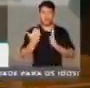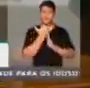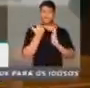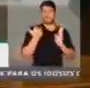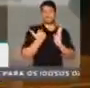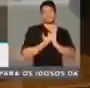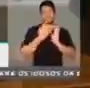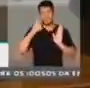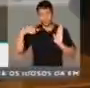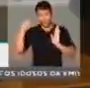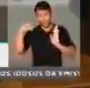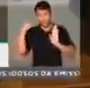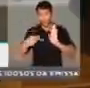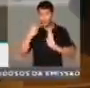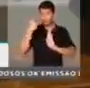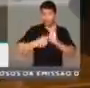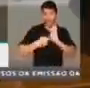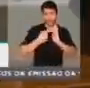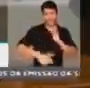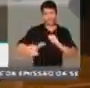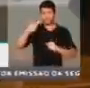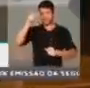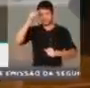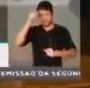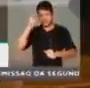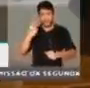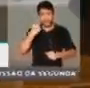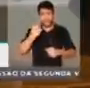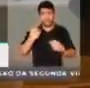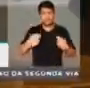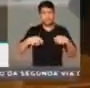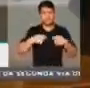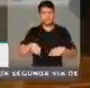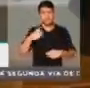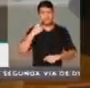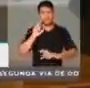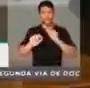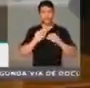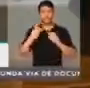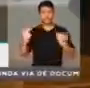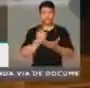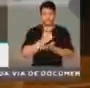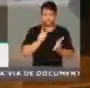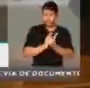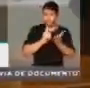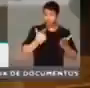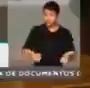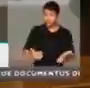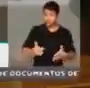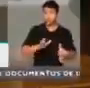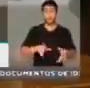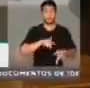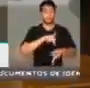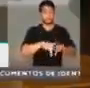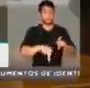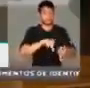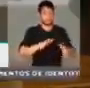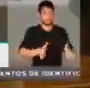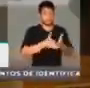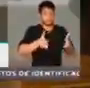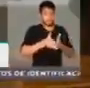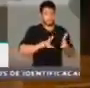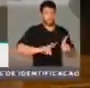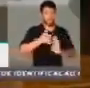redução é maluca, projeto do satanás. Procurem ler as notícias nos sites e nos jornais. O pobre receberá um